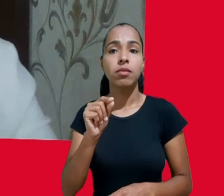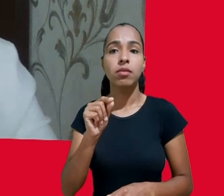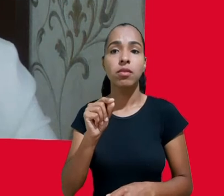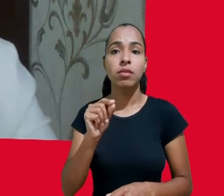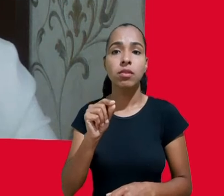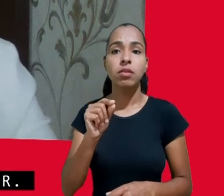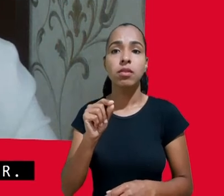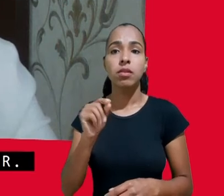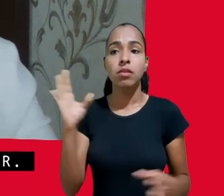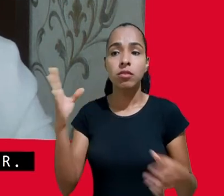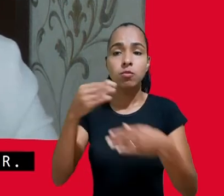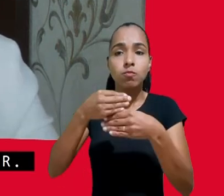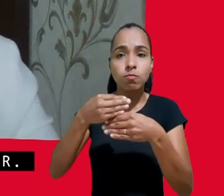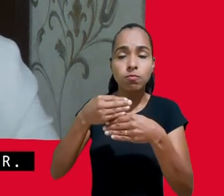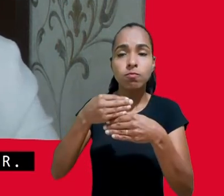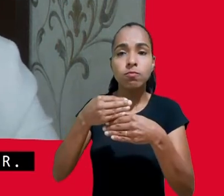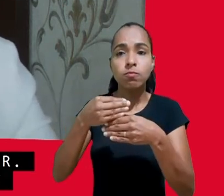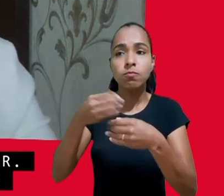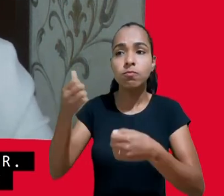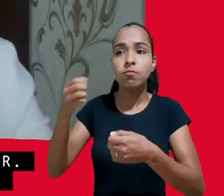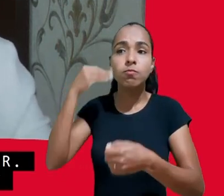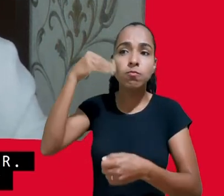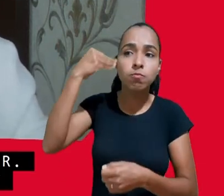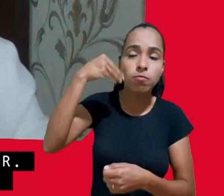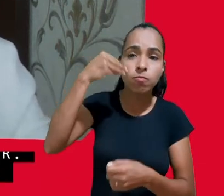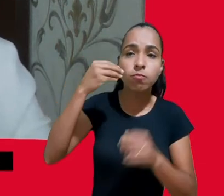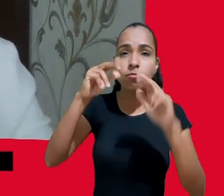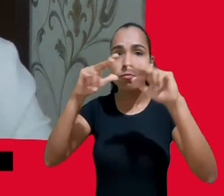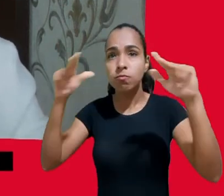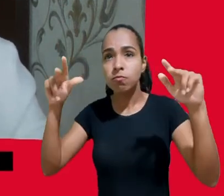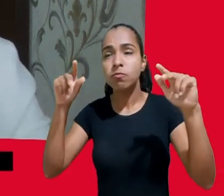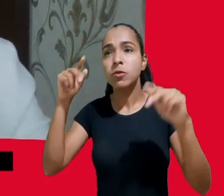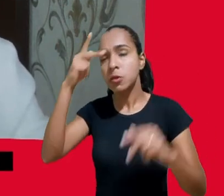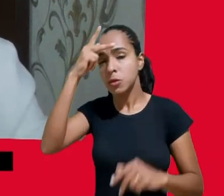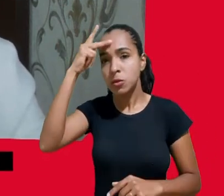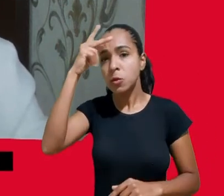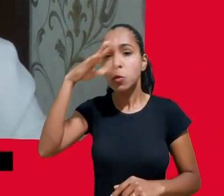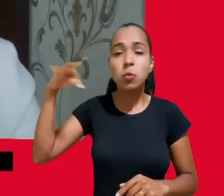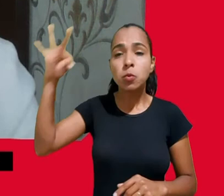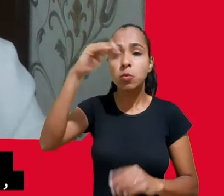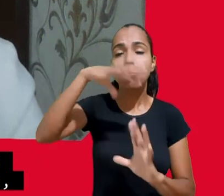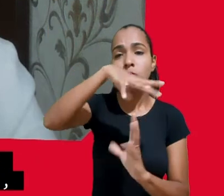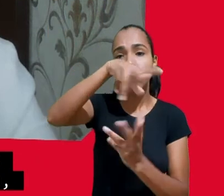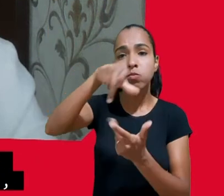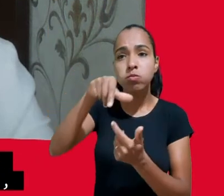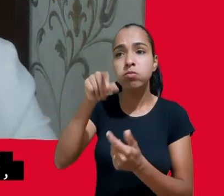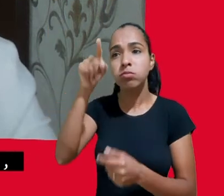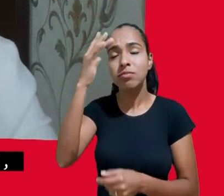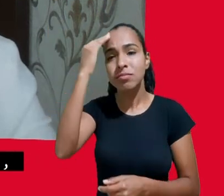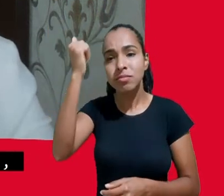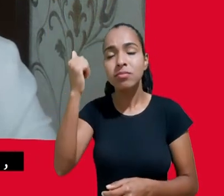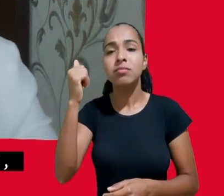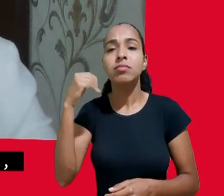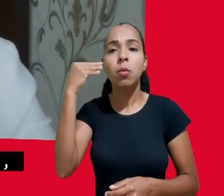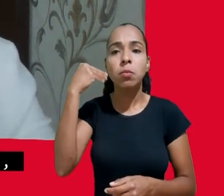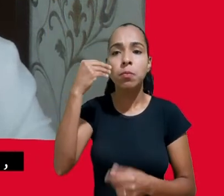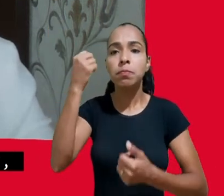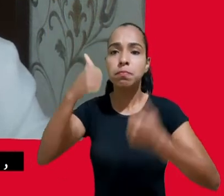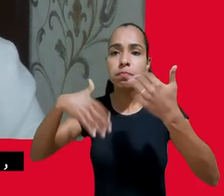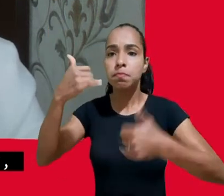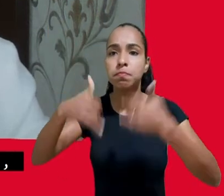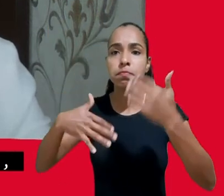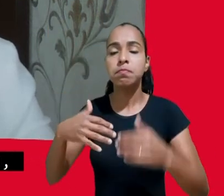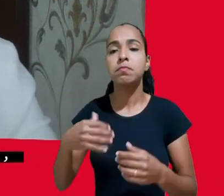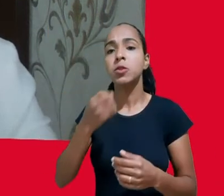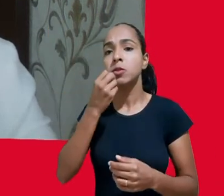especialistas de todo mundo para compartilhar conosco avanços iniciativas e boas práticas que tem trazido